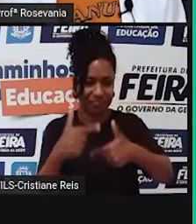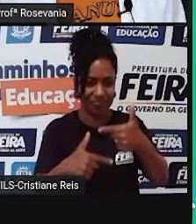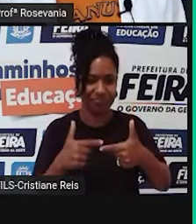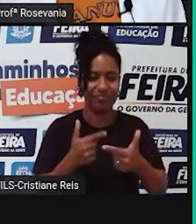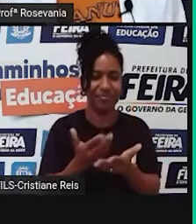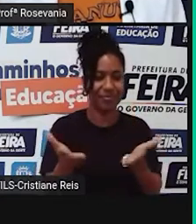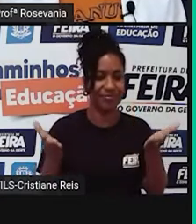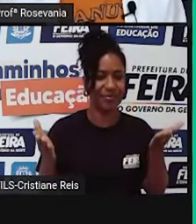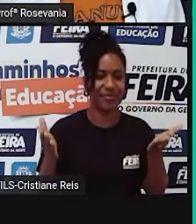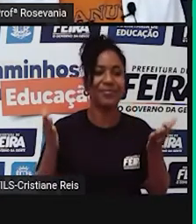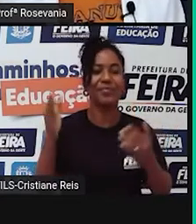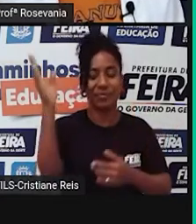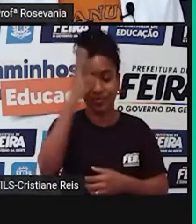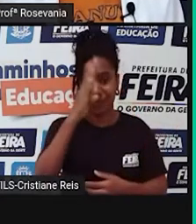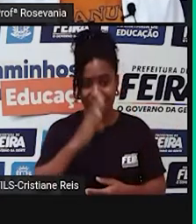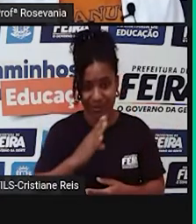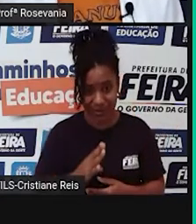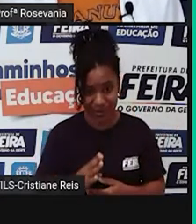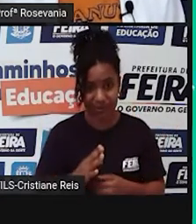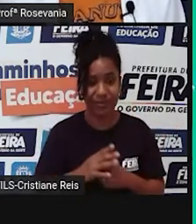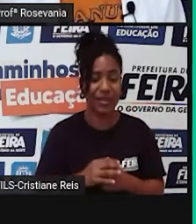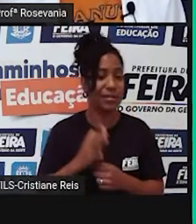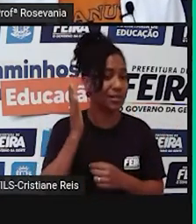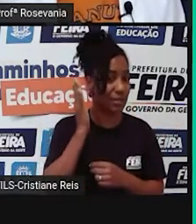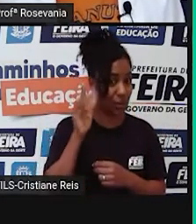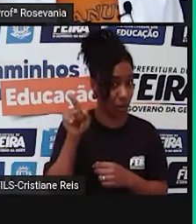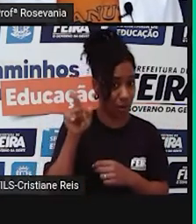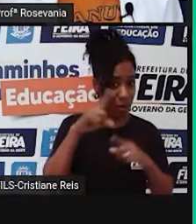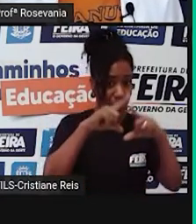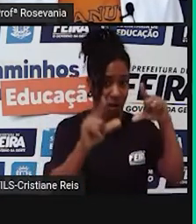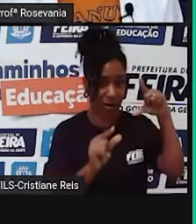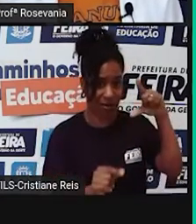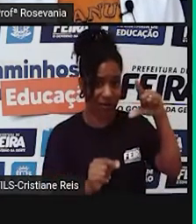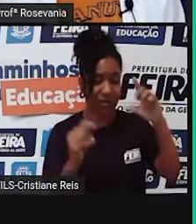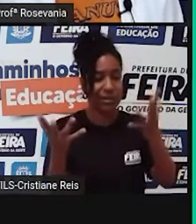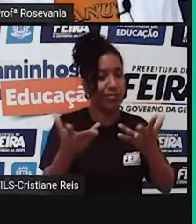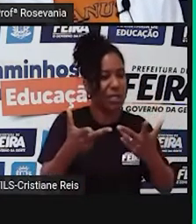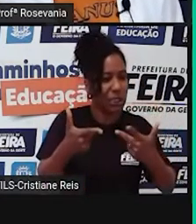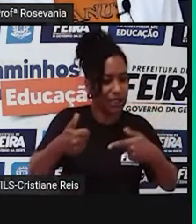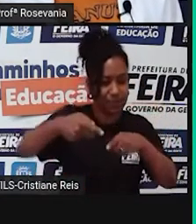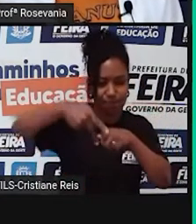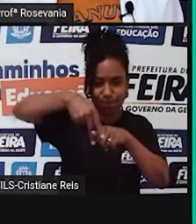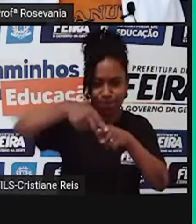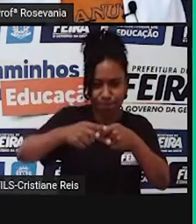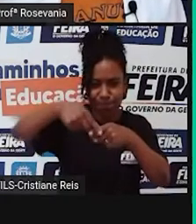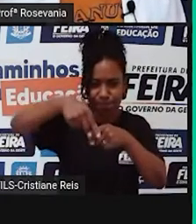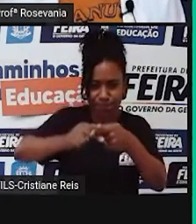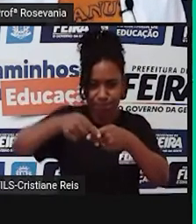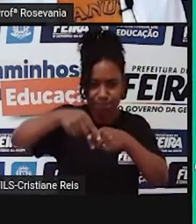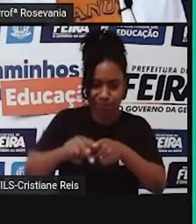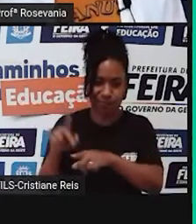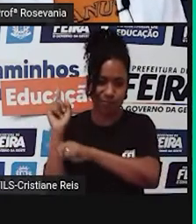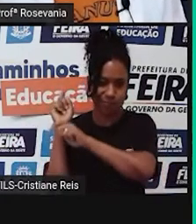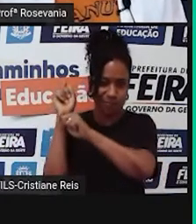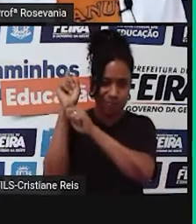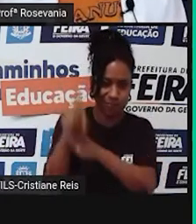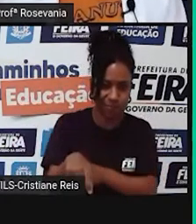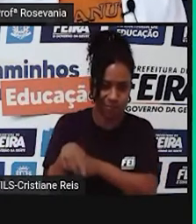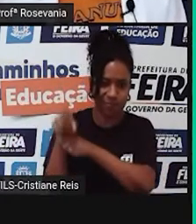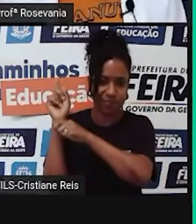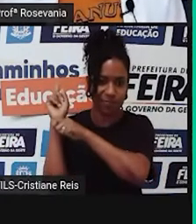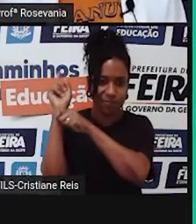já tinham conhecimento, né, de forjar o ferro, então boa parte dessas ferramentas que são utilizadas na agricultura foram os